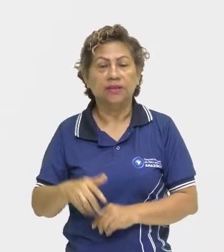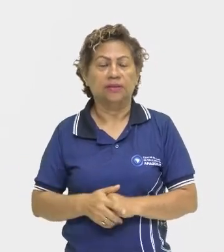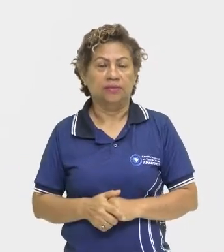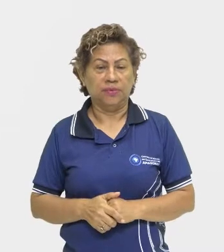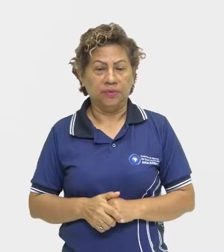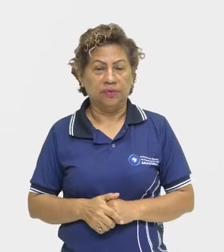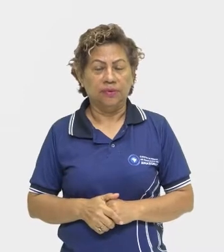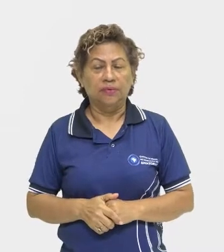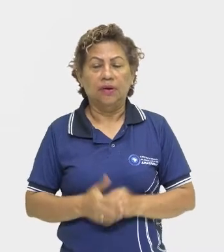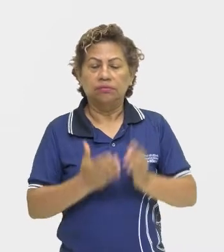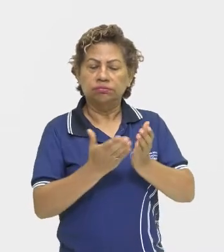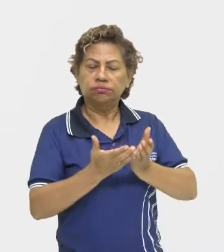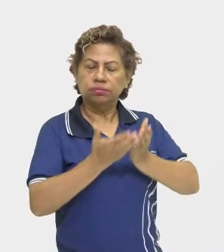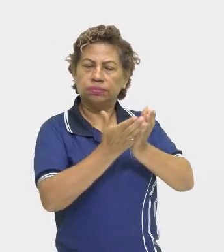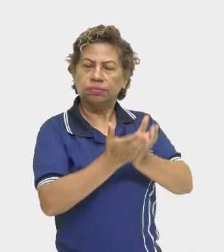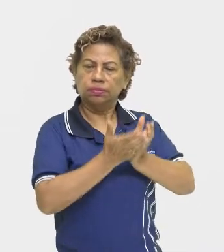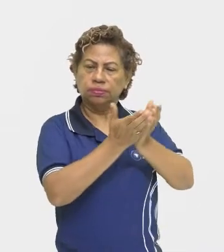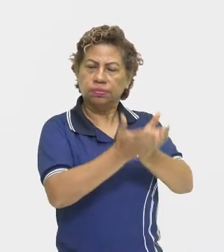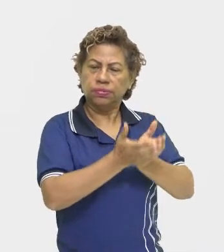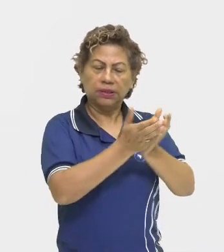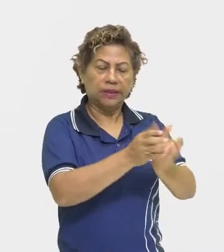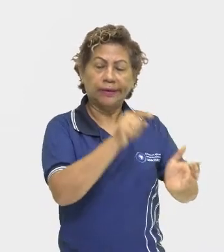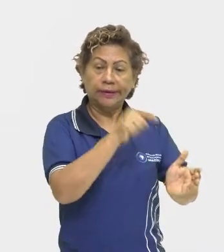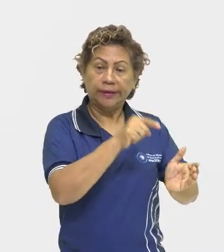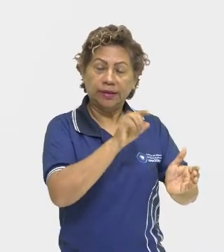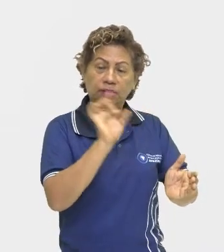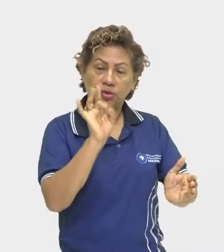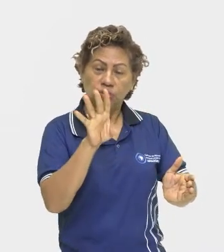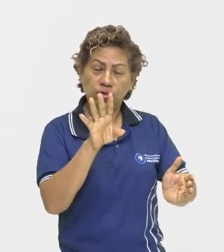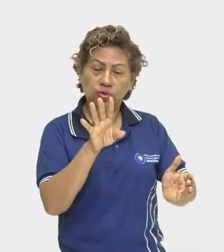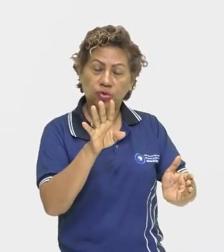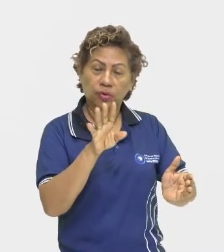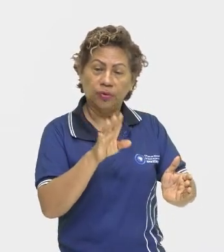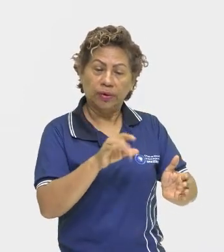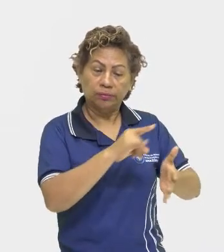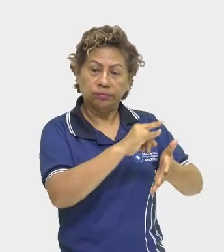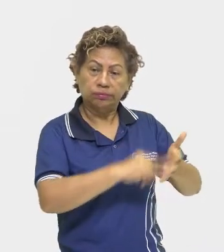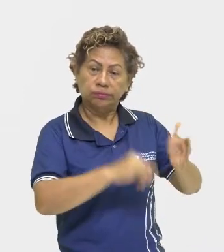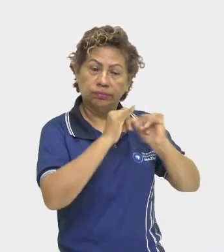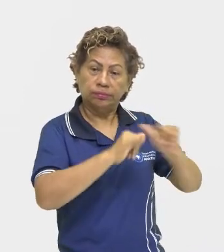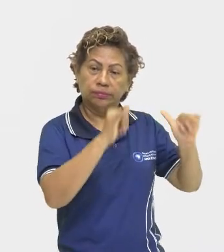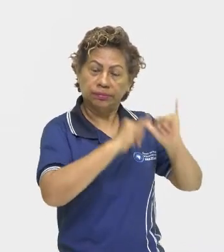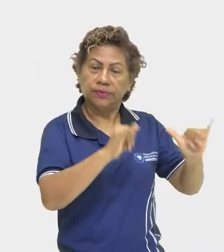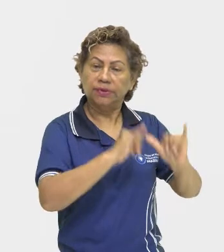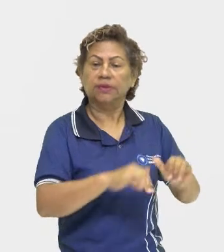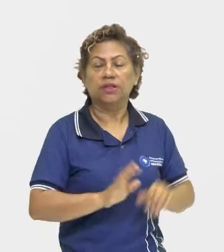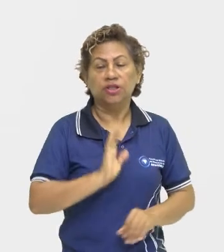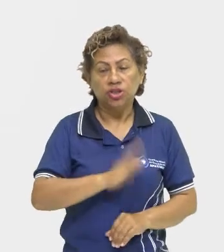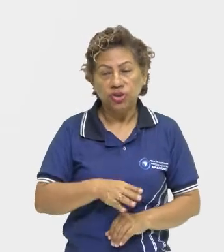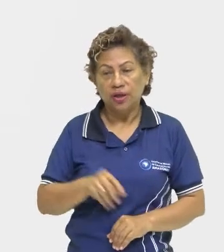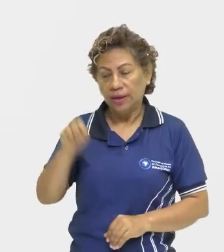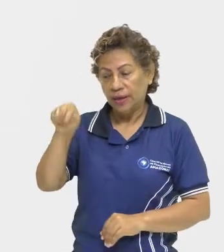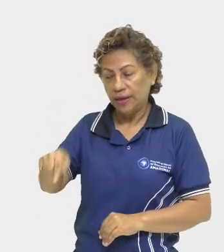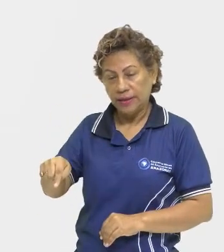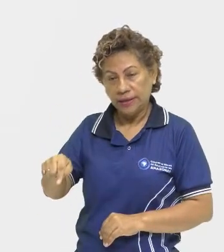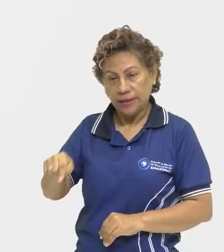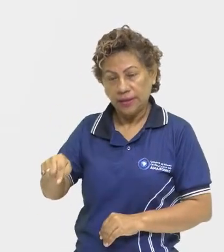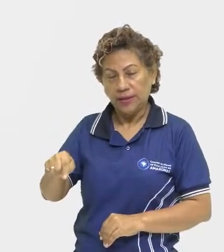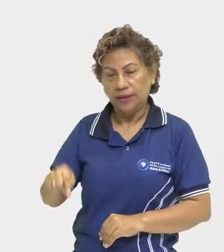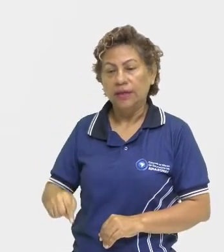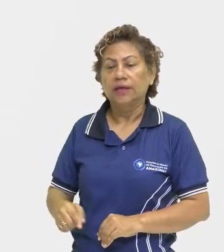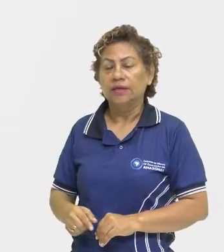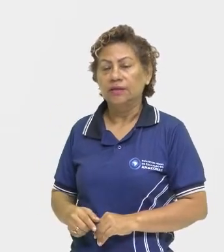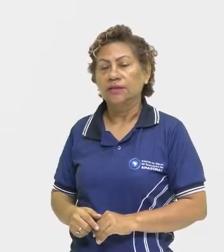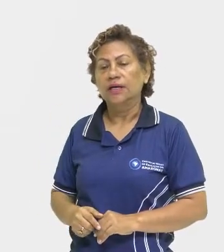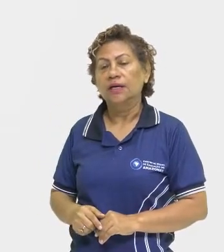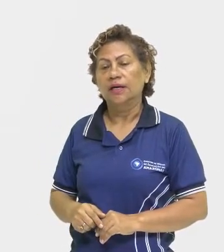de viagem tem valor documental, histórico documental. E esta literatura de evangelização, literatura